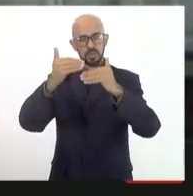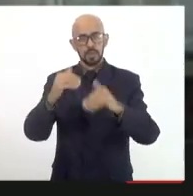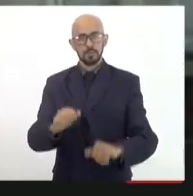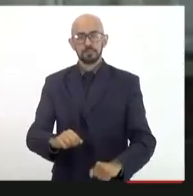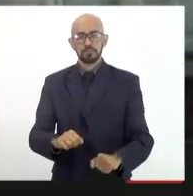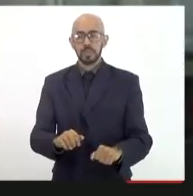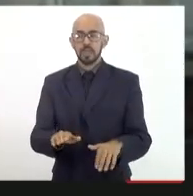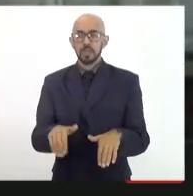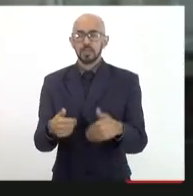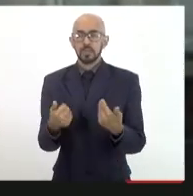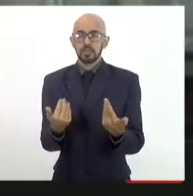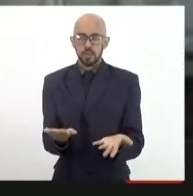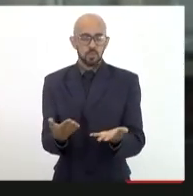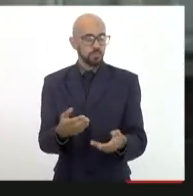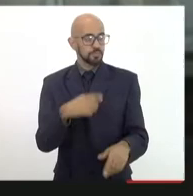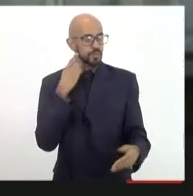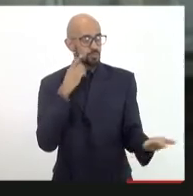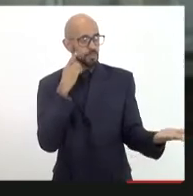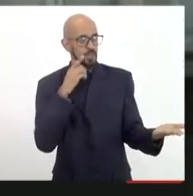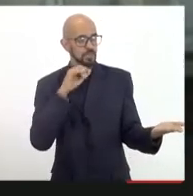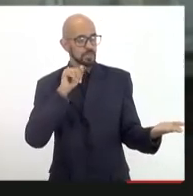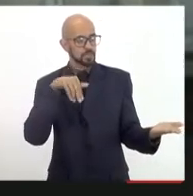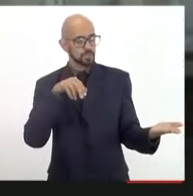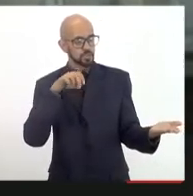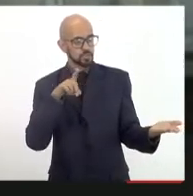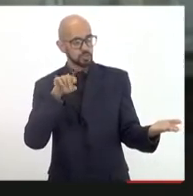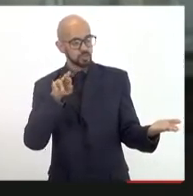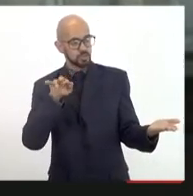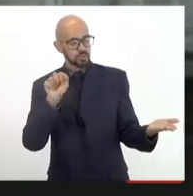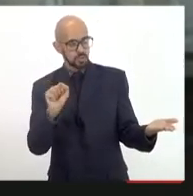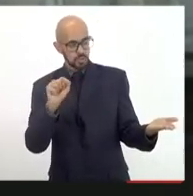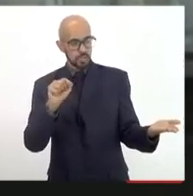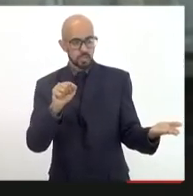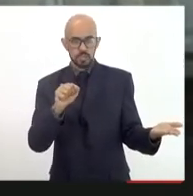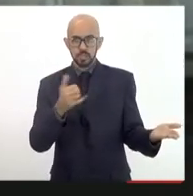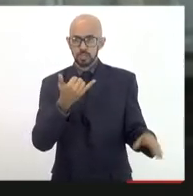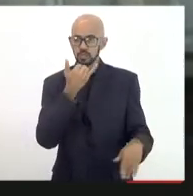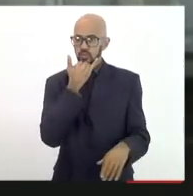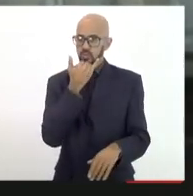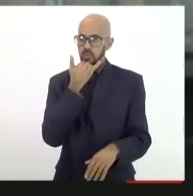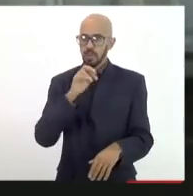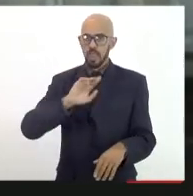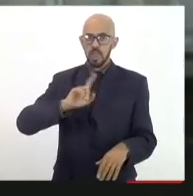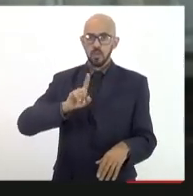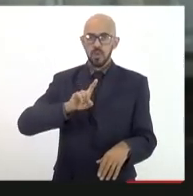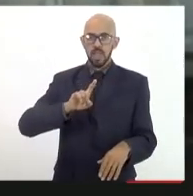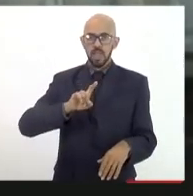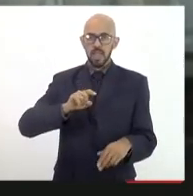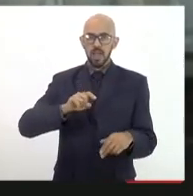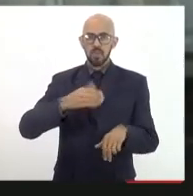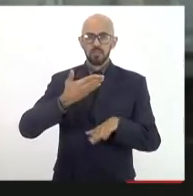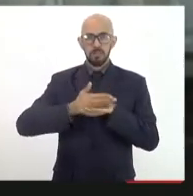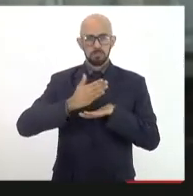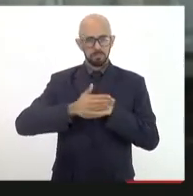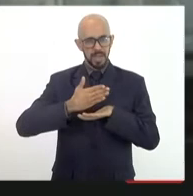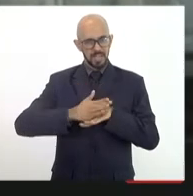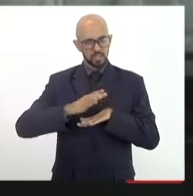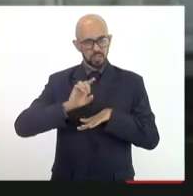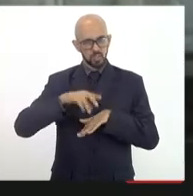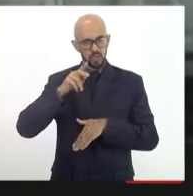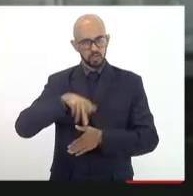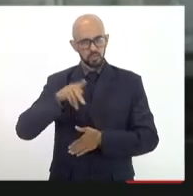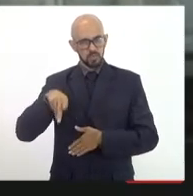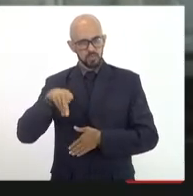dando para a deputada Jandira uma visão, desculpe, não é academicismo, mas o Keynes lá atrás, ele